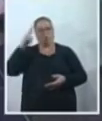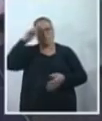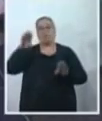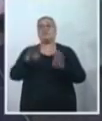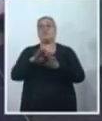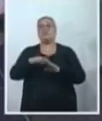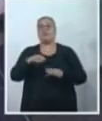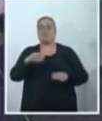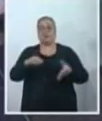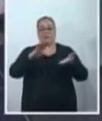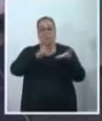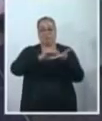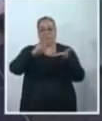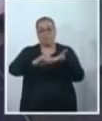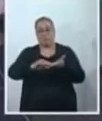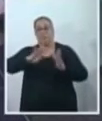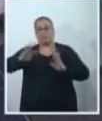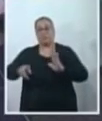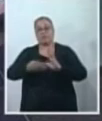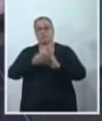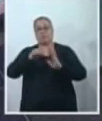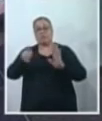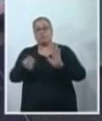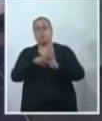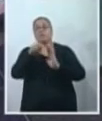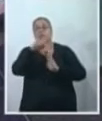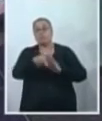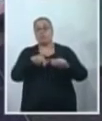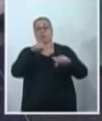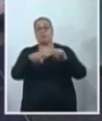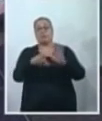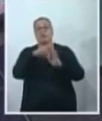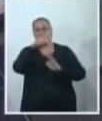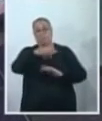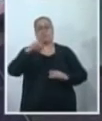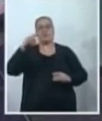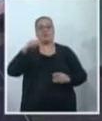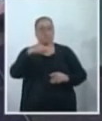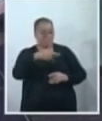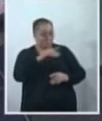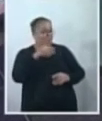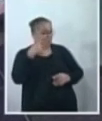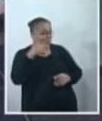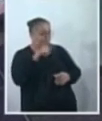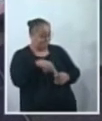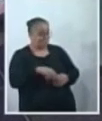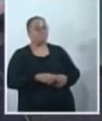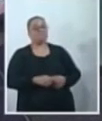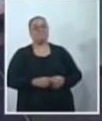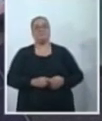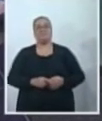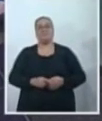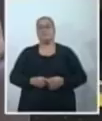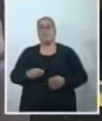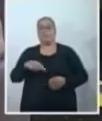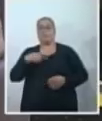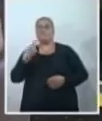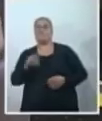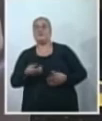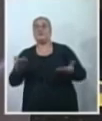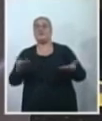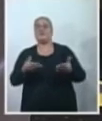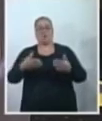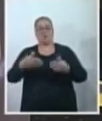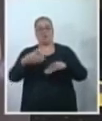pautas, emendas, todos saem desses trabalhos, né, vereadora? Desse trabalho intenso. Nós falamos nesse